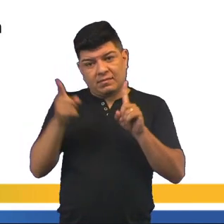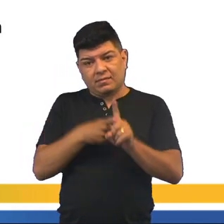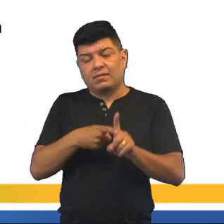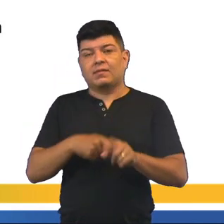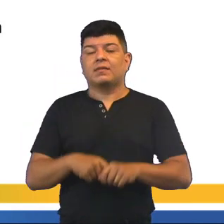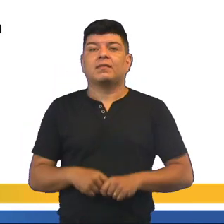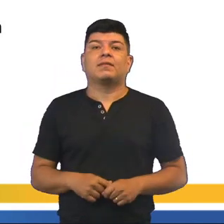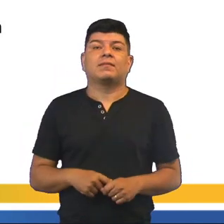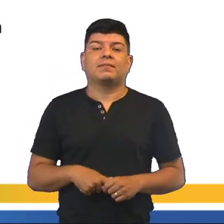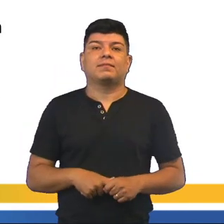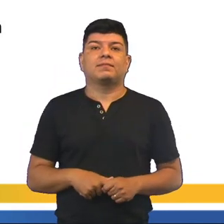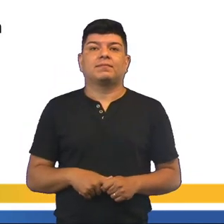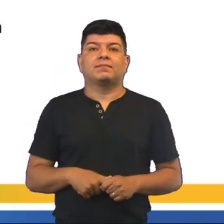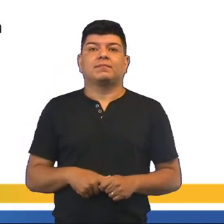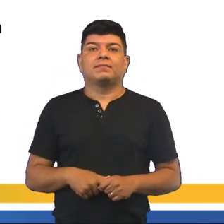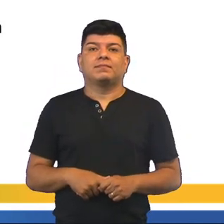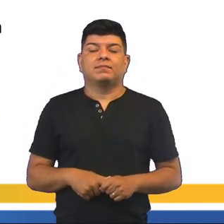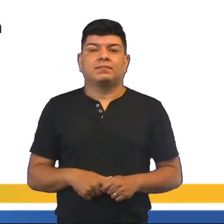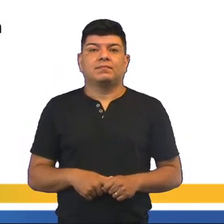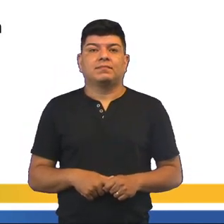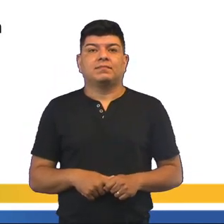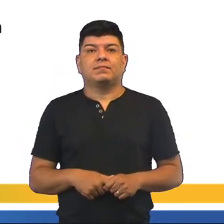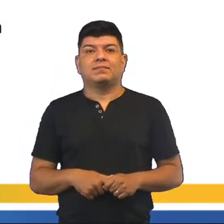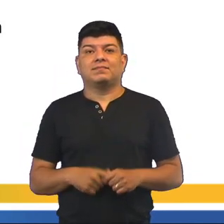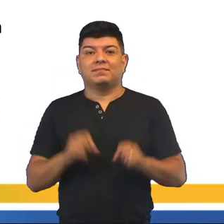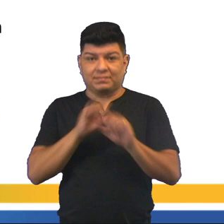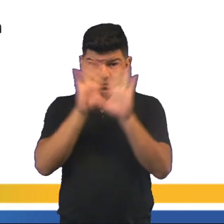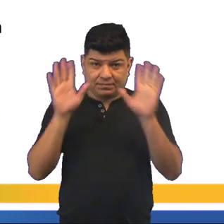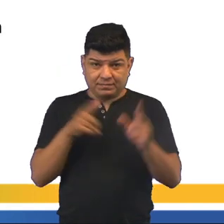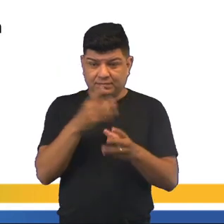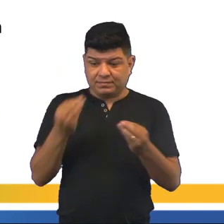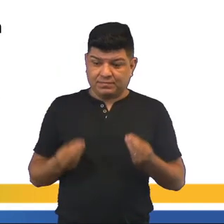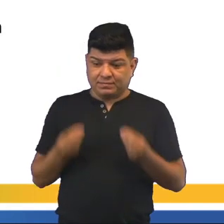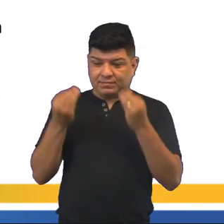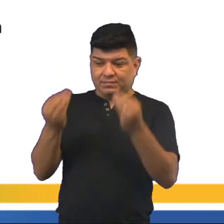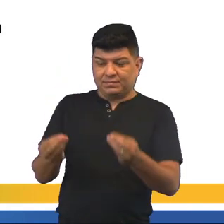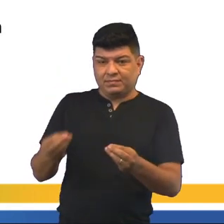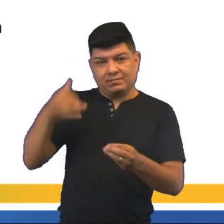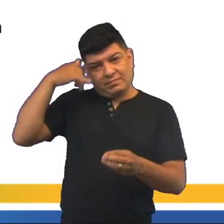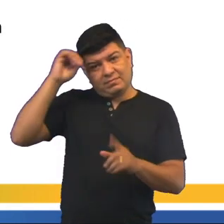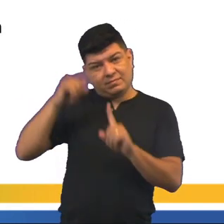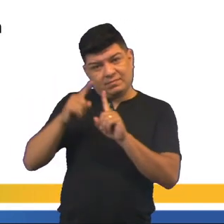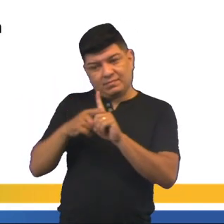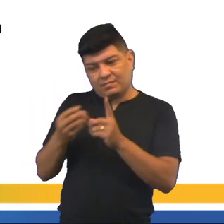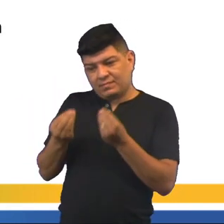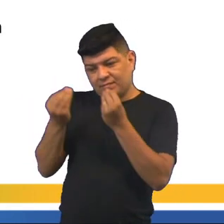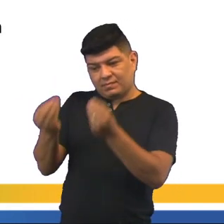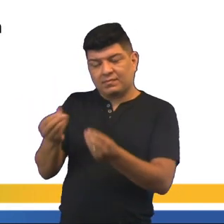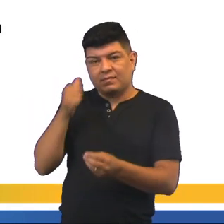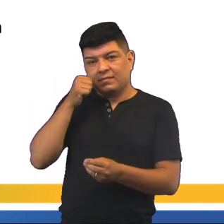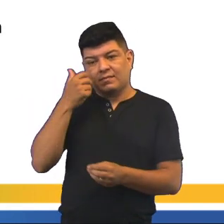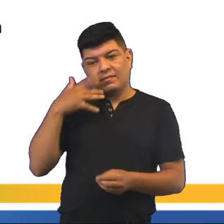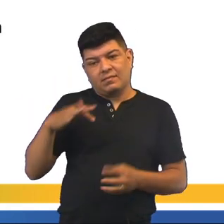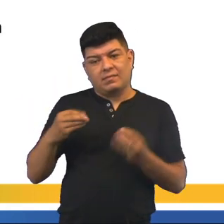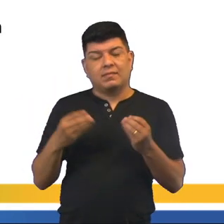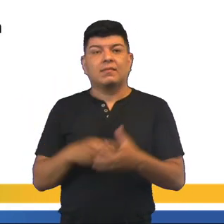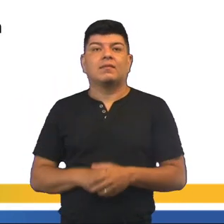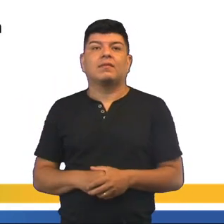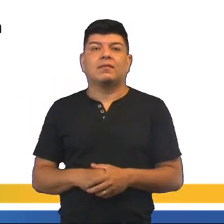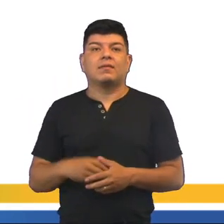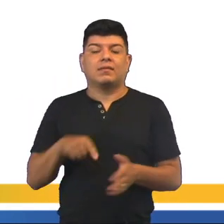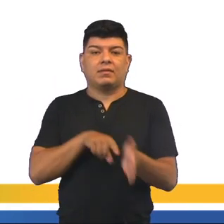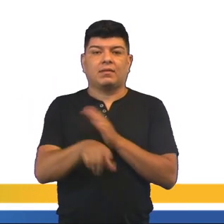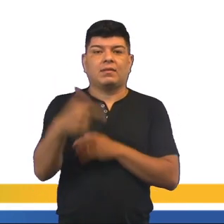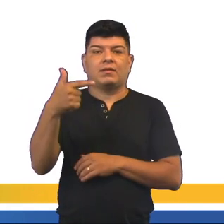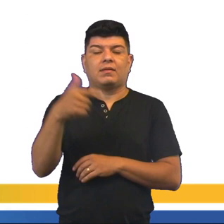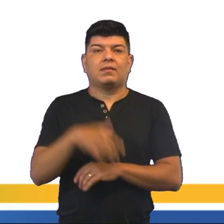contraceptivos. Ok? Ficou bem claro aí quando ela entrega a cartela de anticoncepcional, né? Para a senhora. Vamos para a